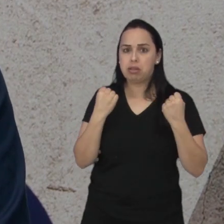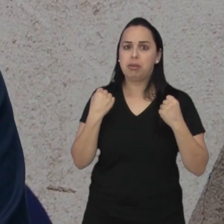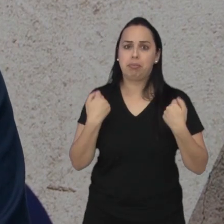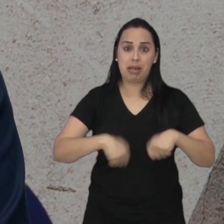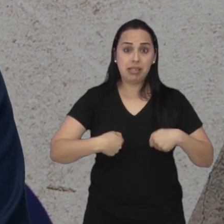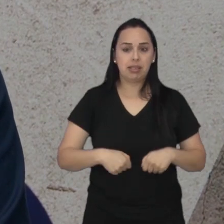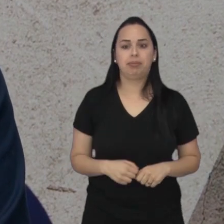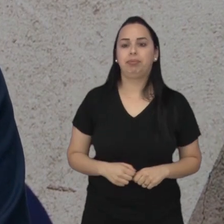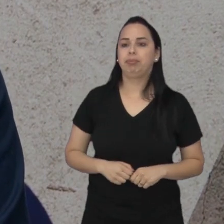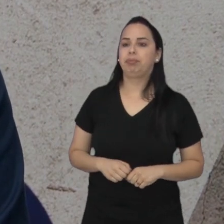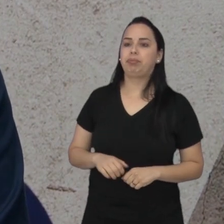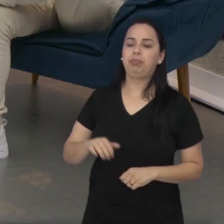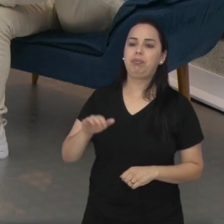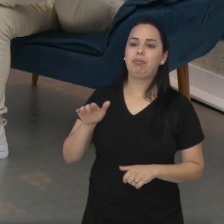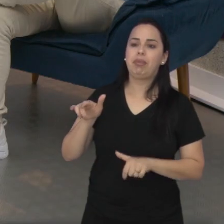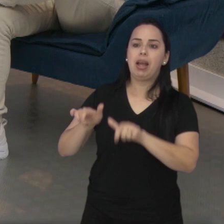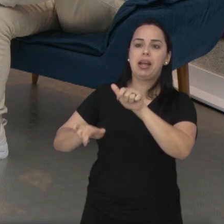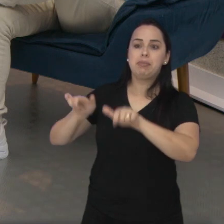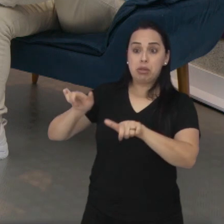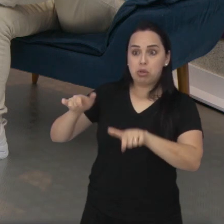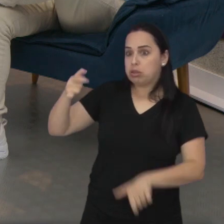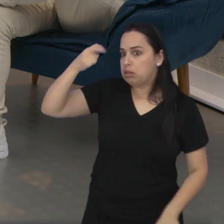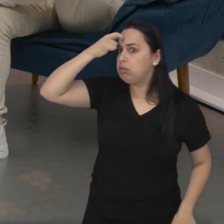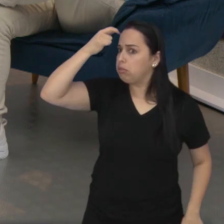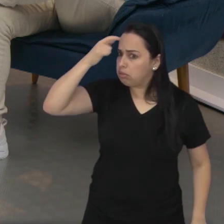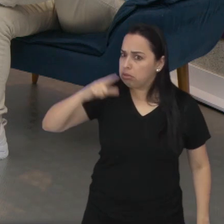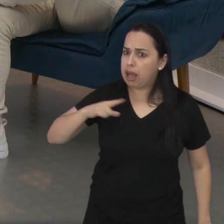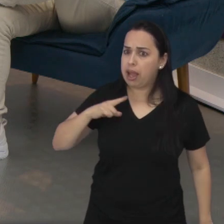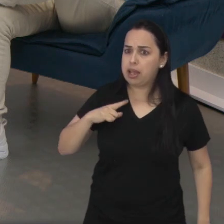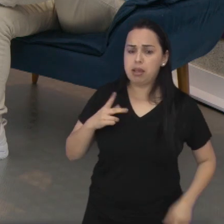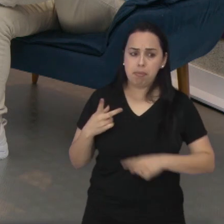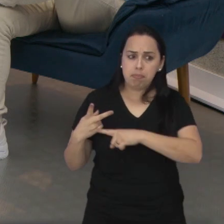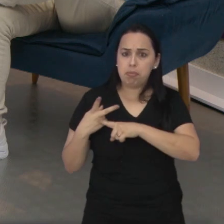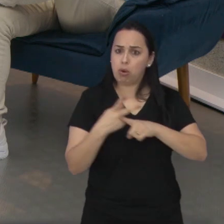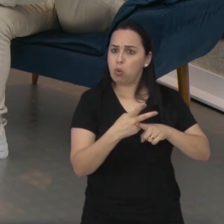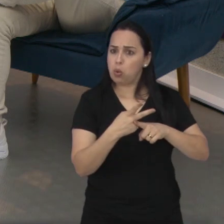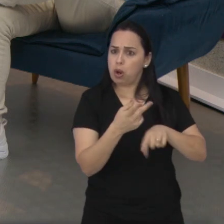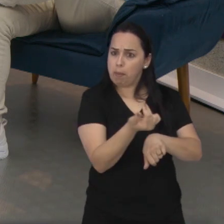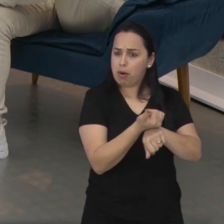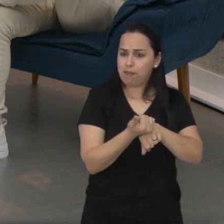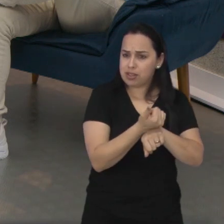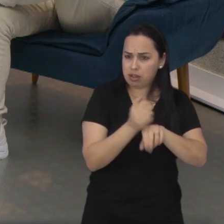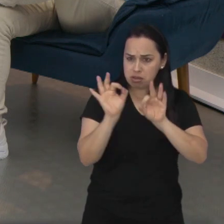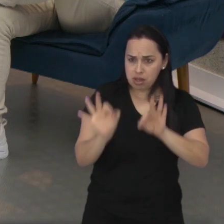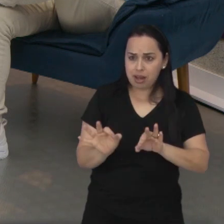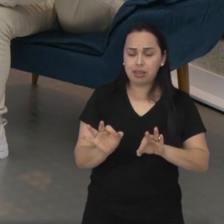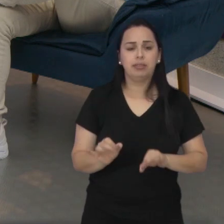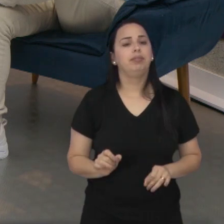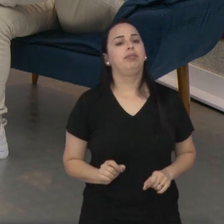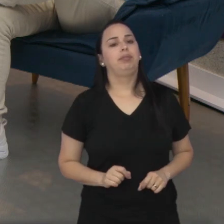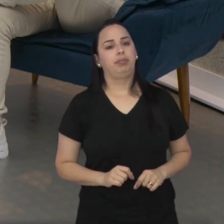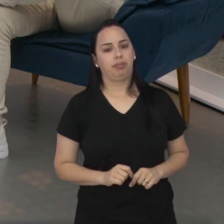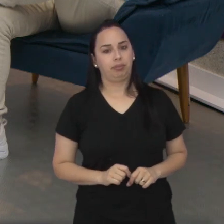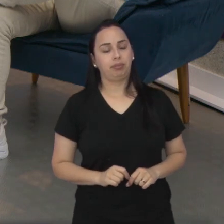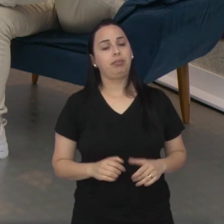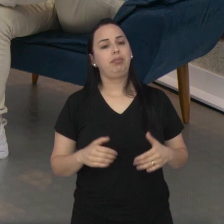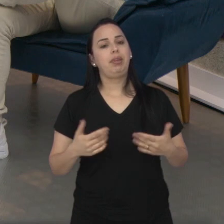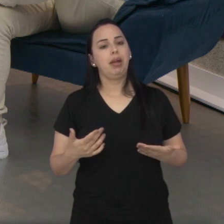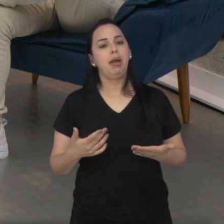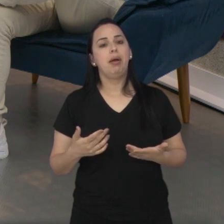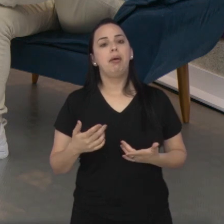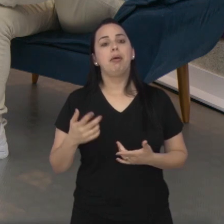o exercício físico. Mas as pessoas têm se conscientizado disso e procurado mais o profissional, não é isso? Sim,